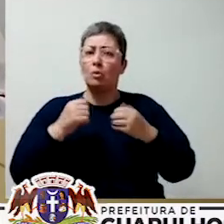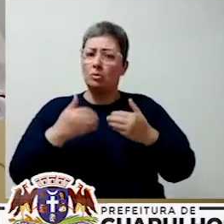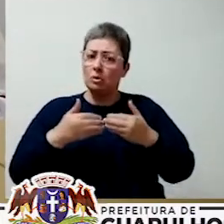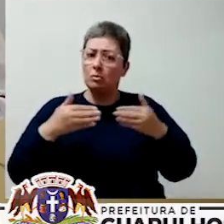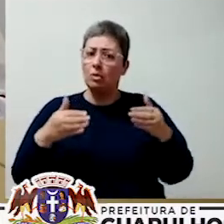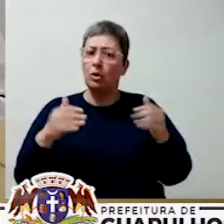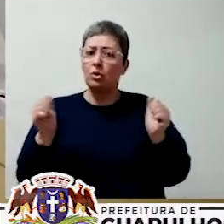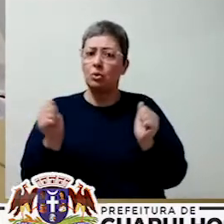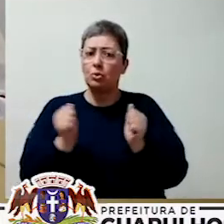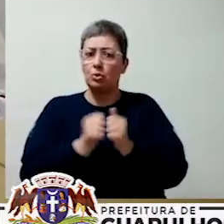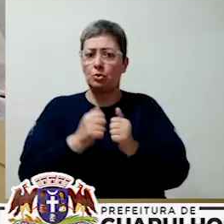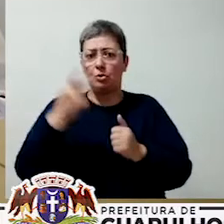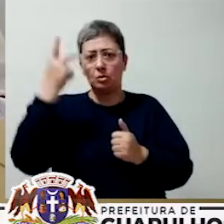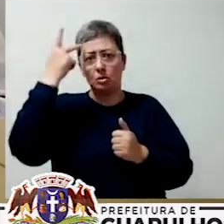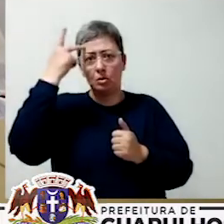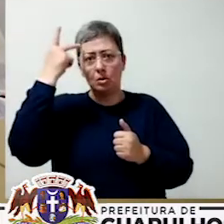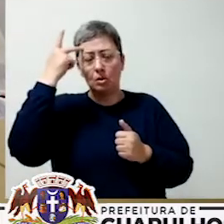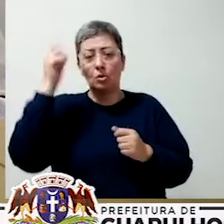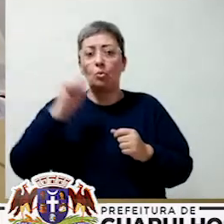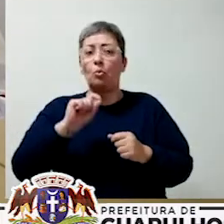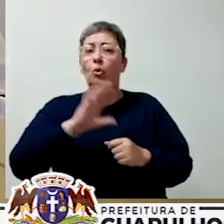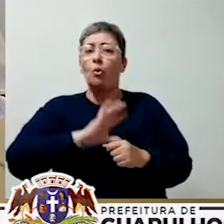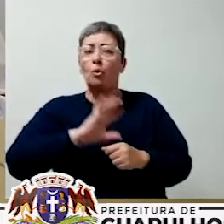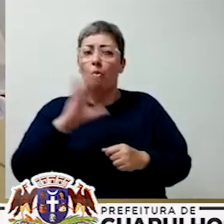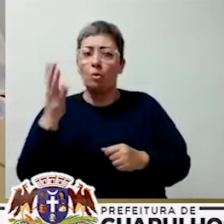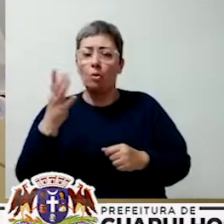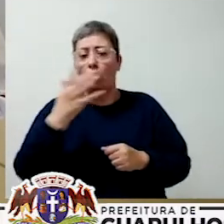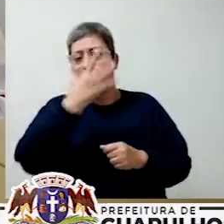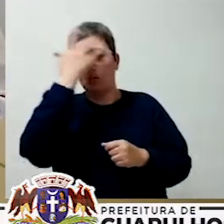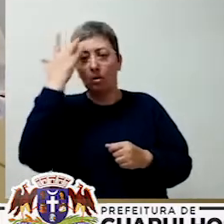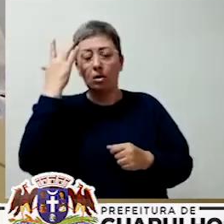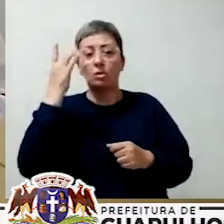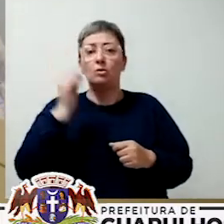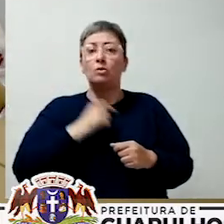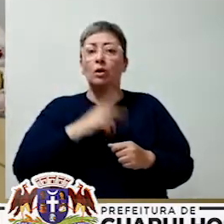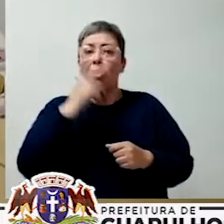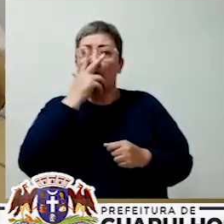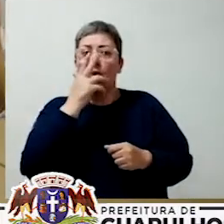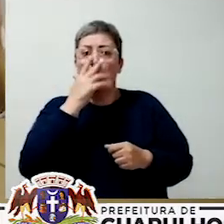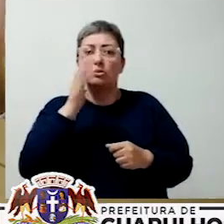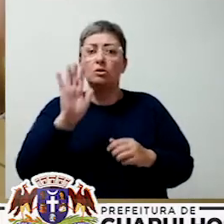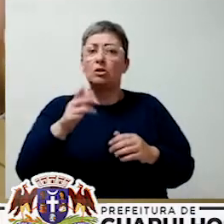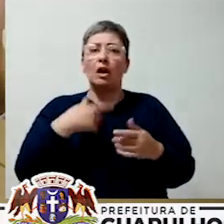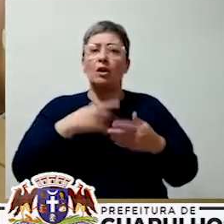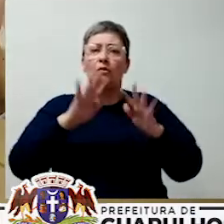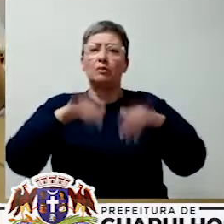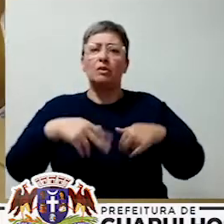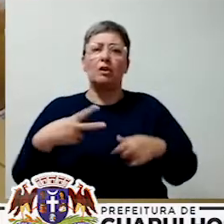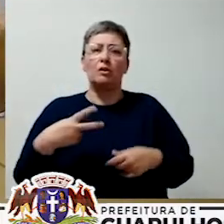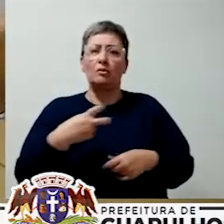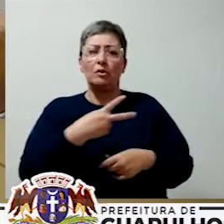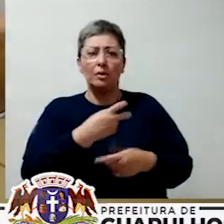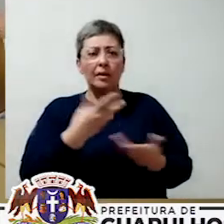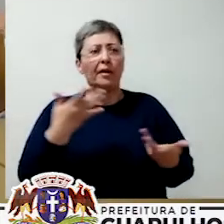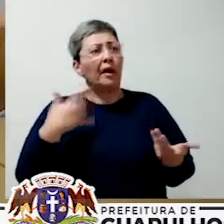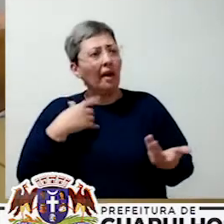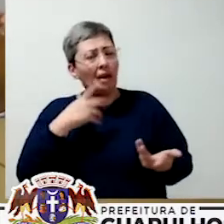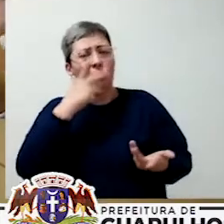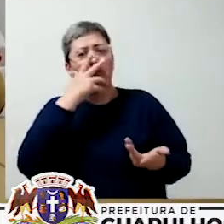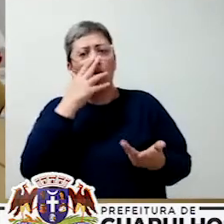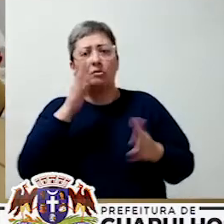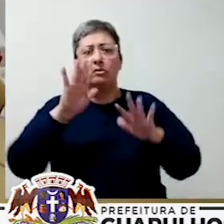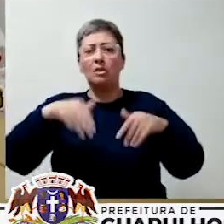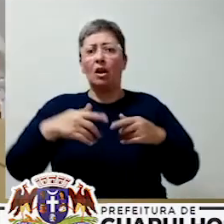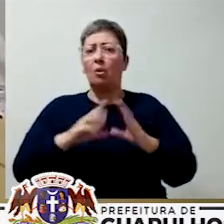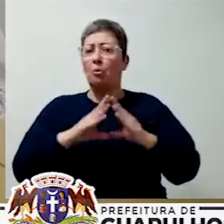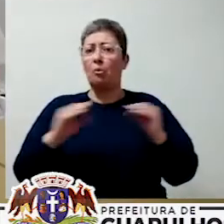junto com São Paulo. E o que acontece? As pessoas estão achando que já é O vírus já acabou, não é? Então, todo mundo achando que o vírus